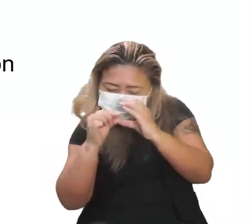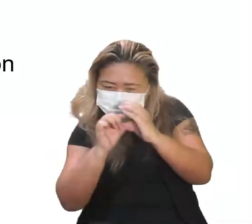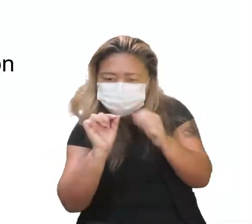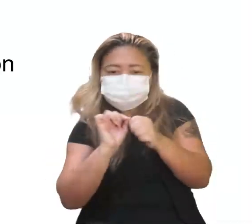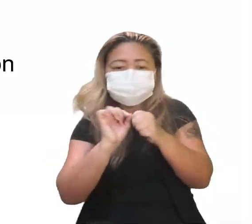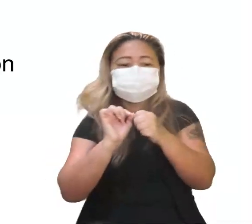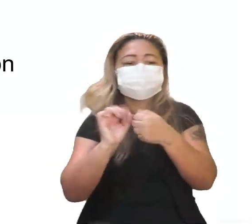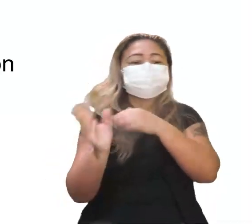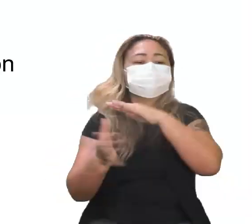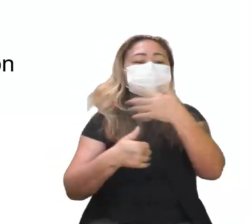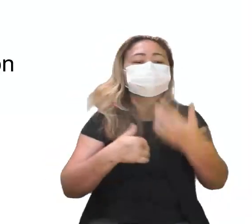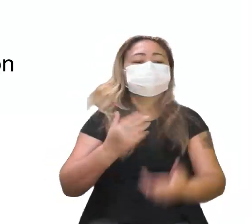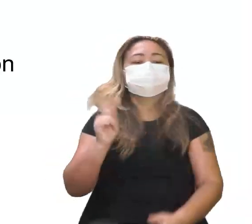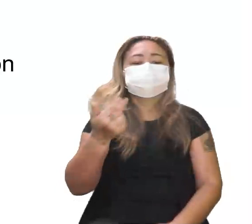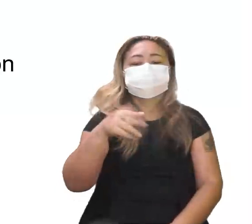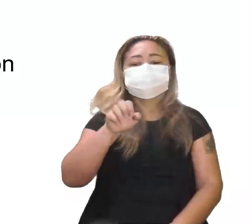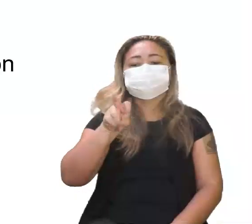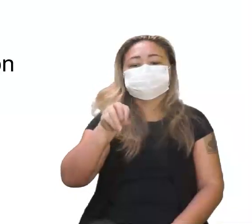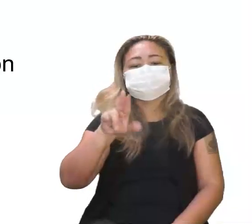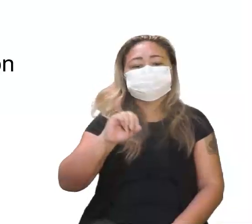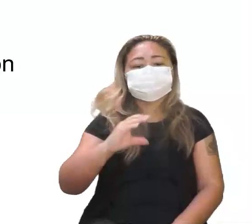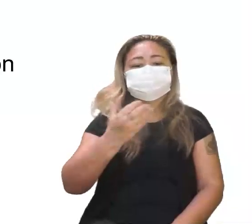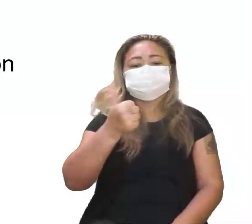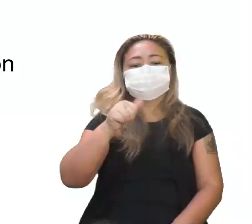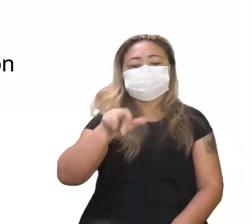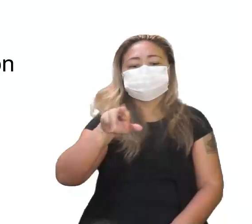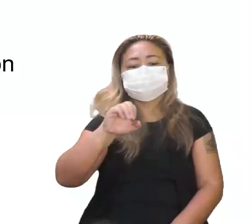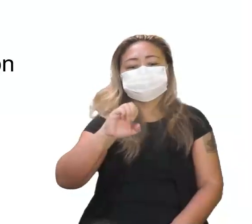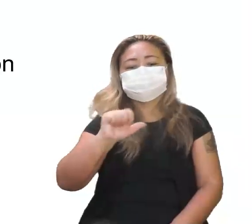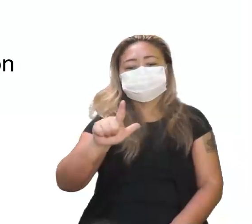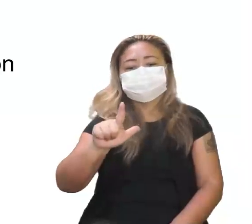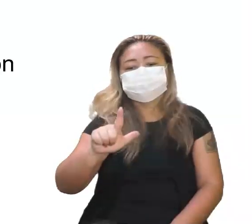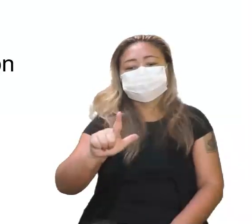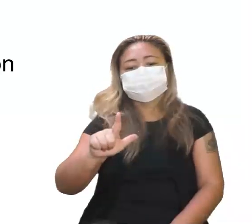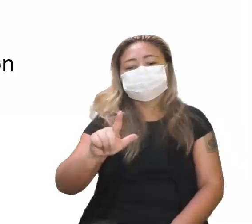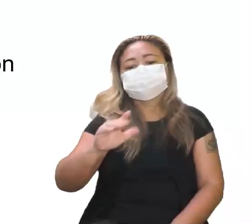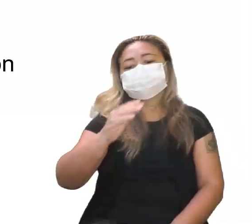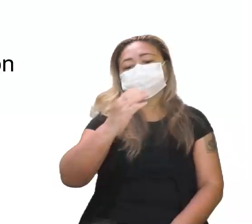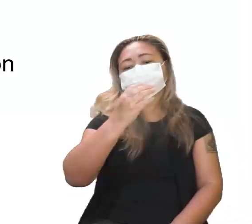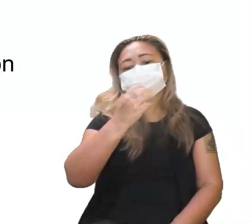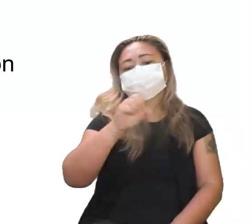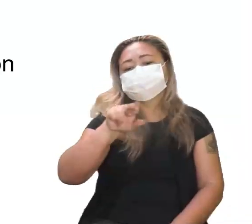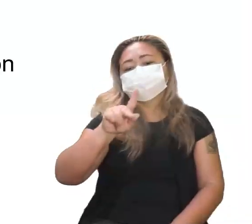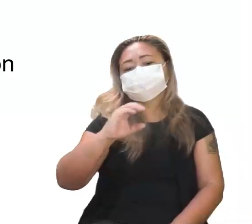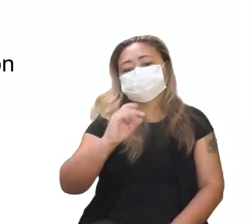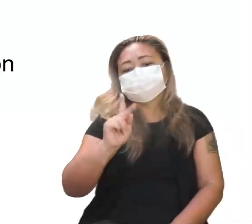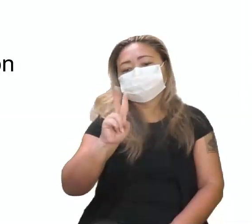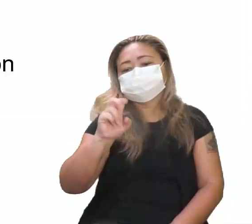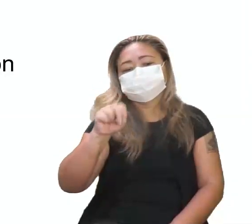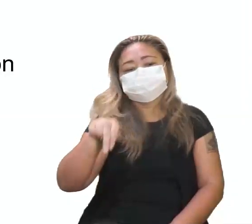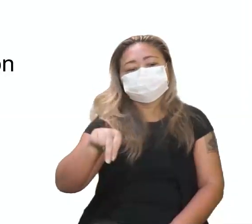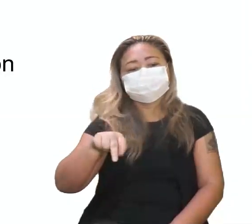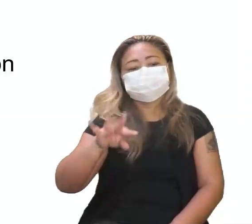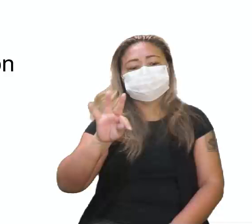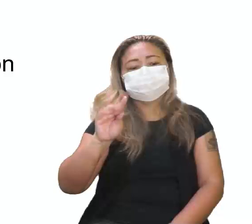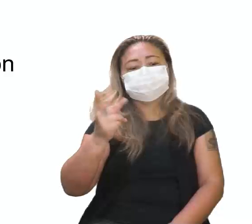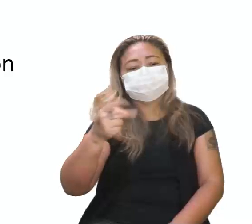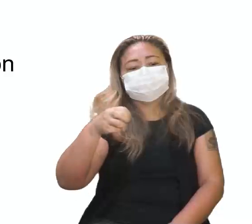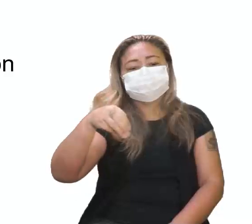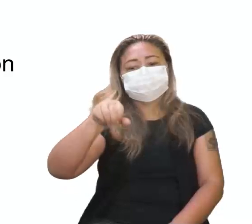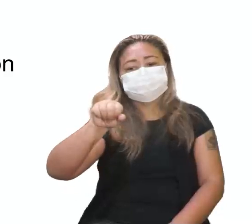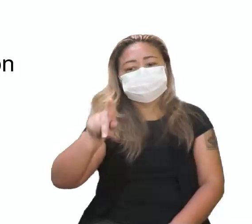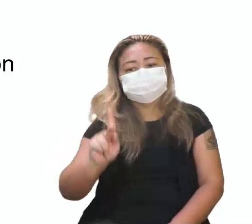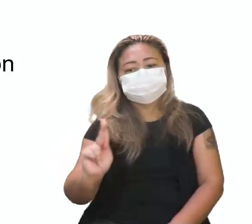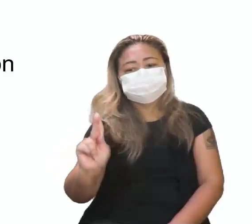Mas vamos para frente. Hugo, Carl e Eric von Checkman. Vamos dizer assim, né?